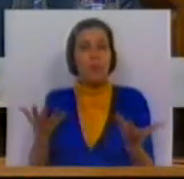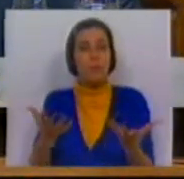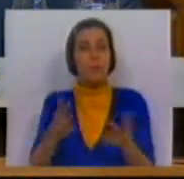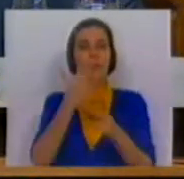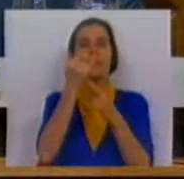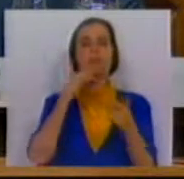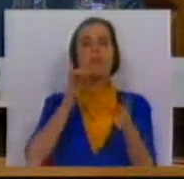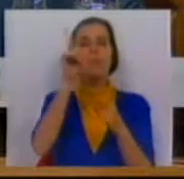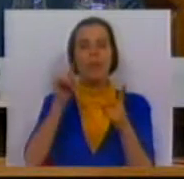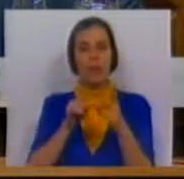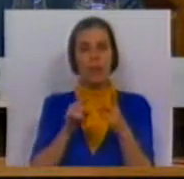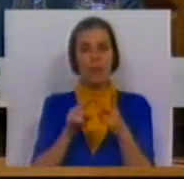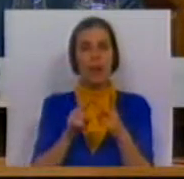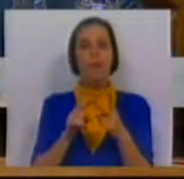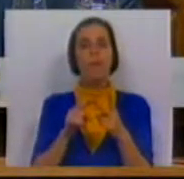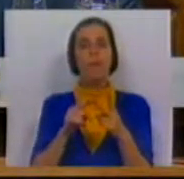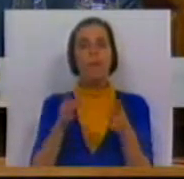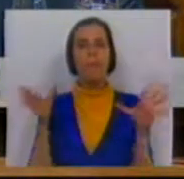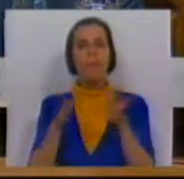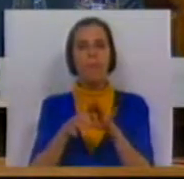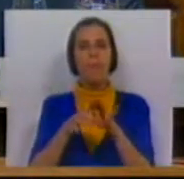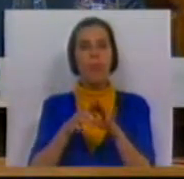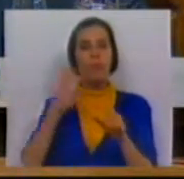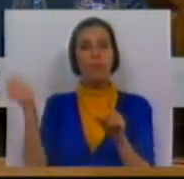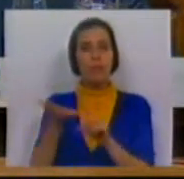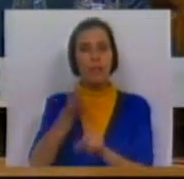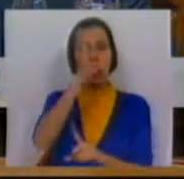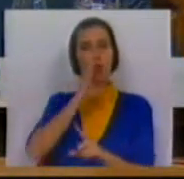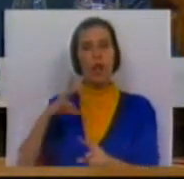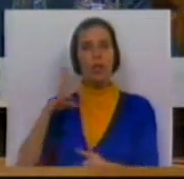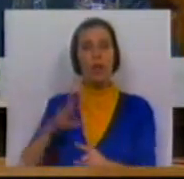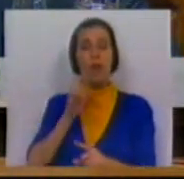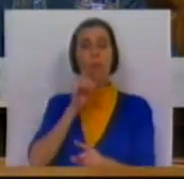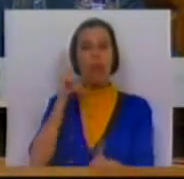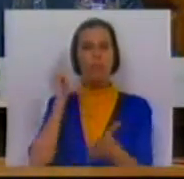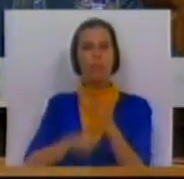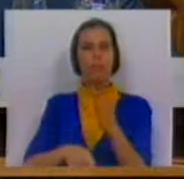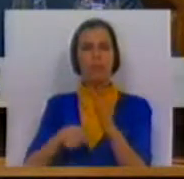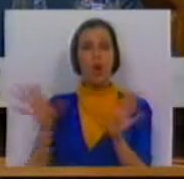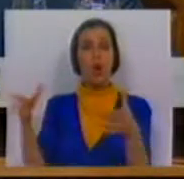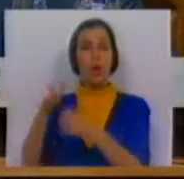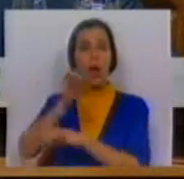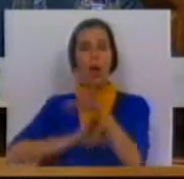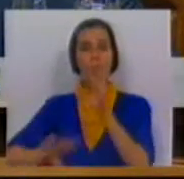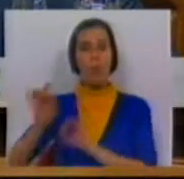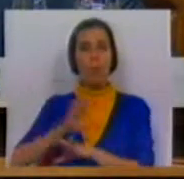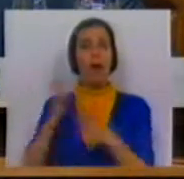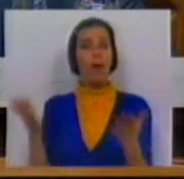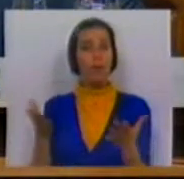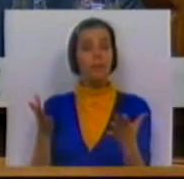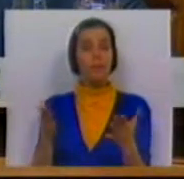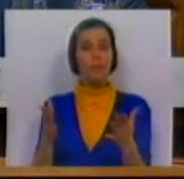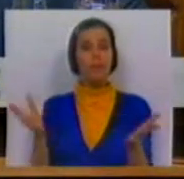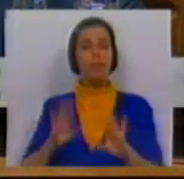Segunda questão. Prende-se com a iminente sanção que o Estado português pode ter da Comunidade Europeia, que é